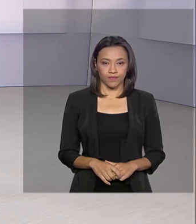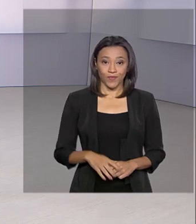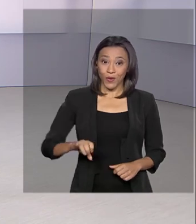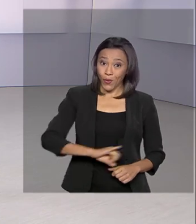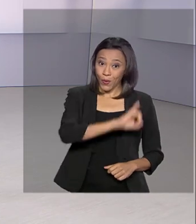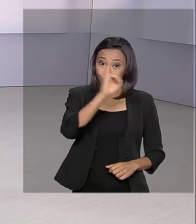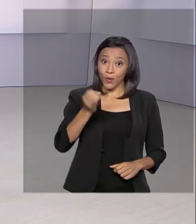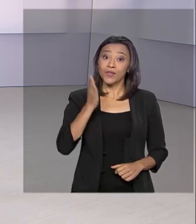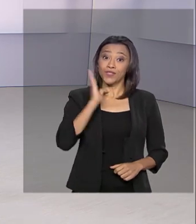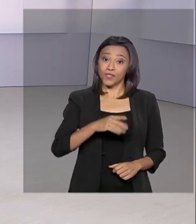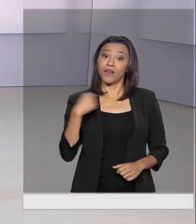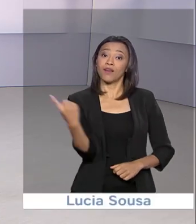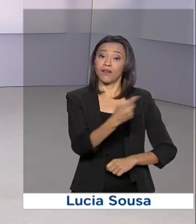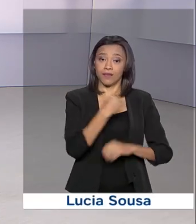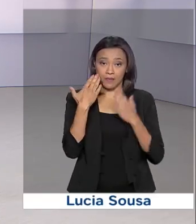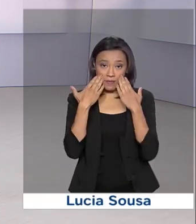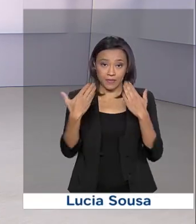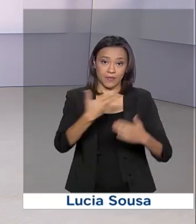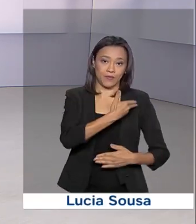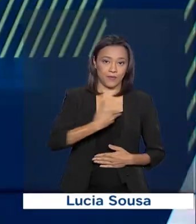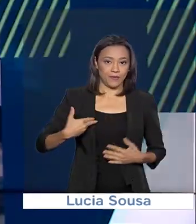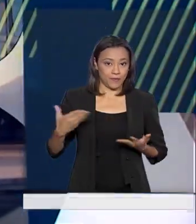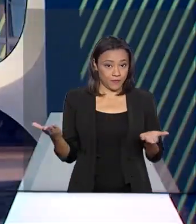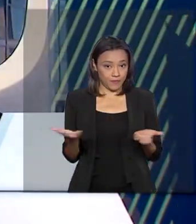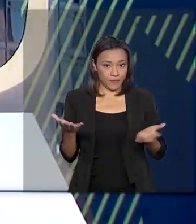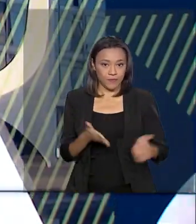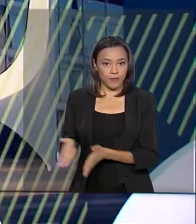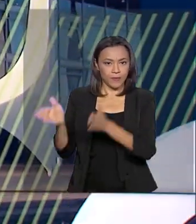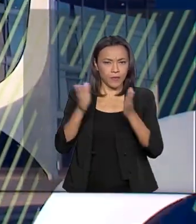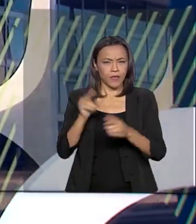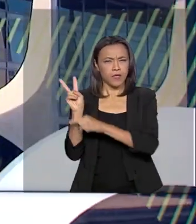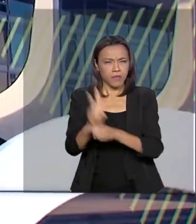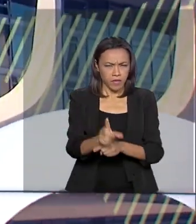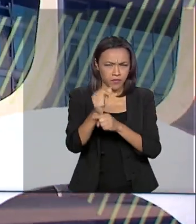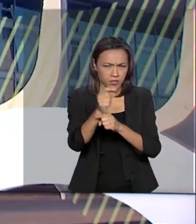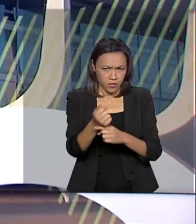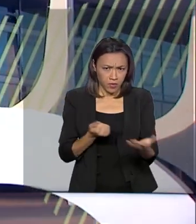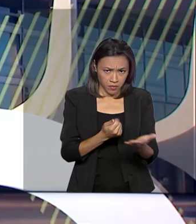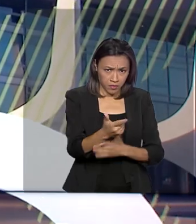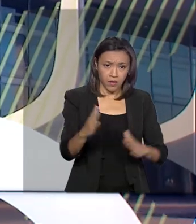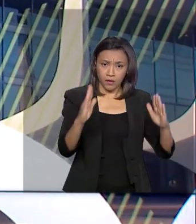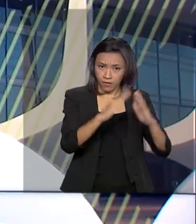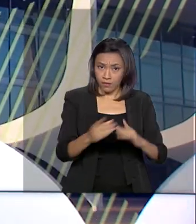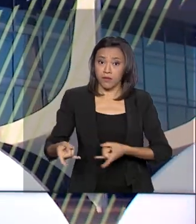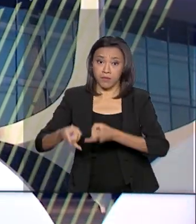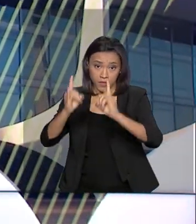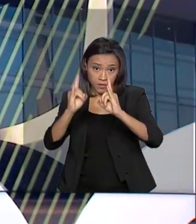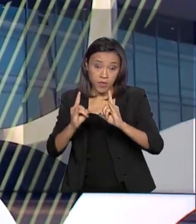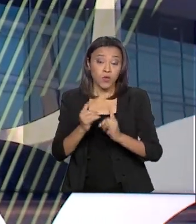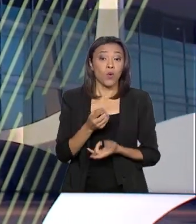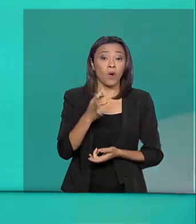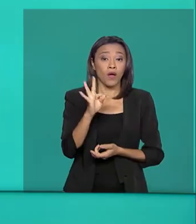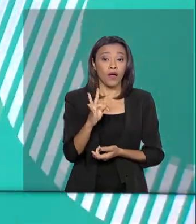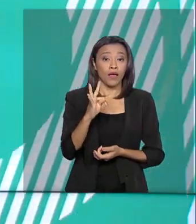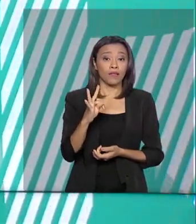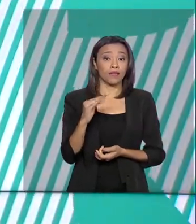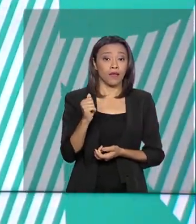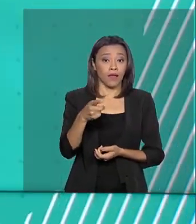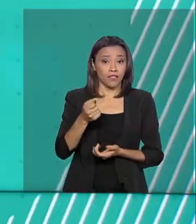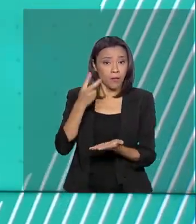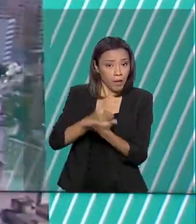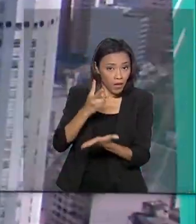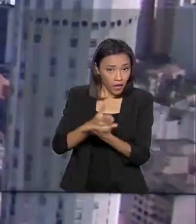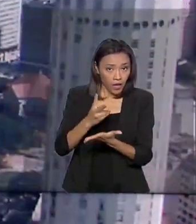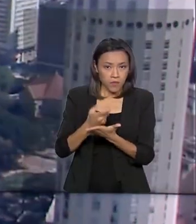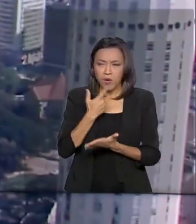Olá, já estamos no ar com o governo agora. Crédito imobiliário com taxa fixa. O governo lançou agora há pouco essa